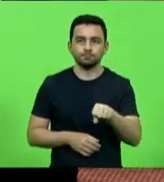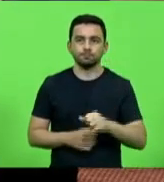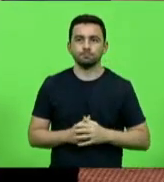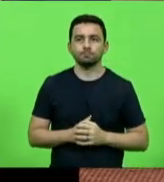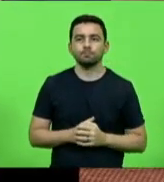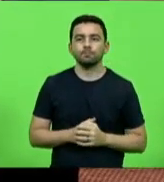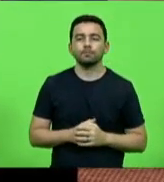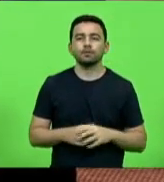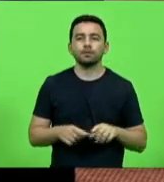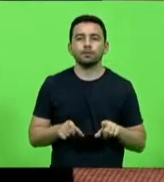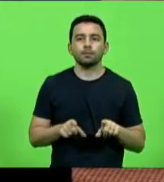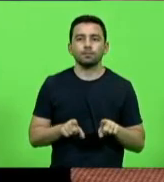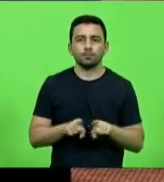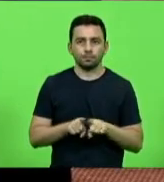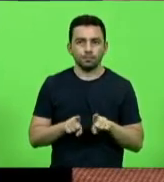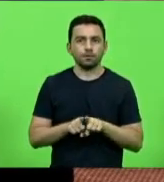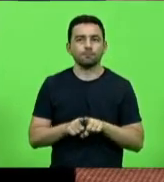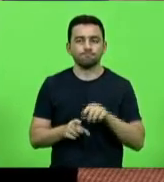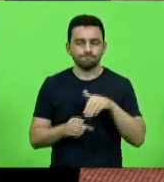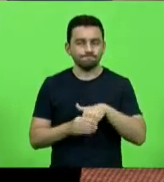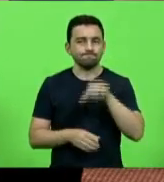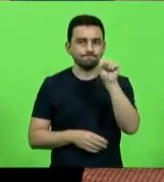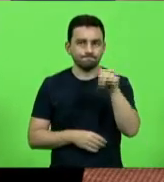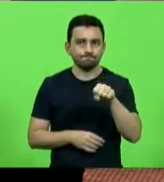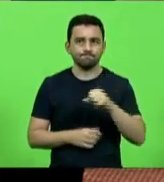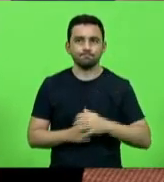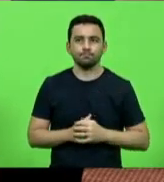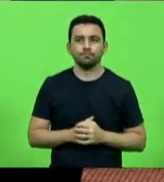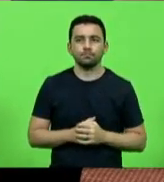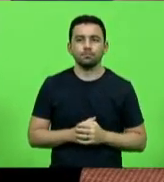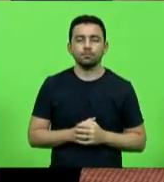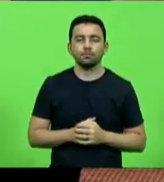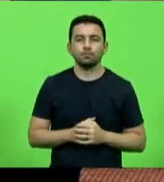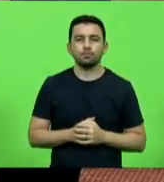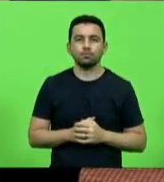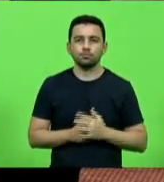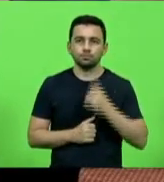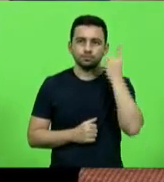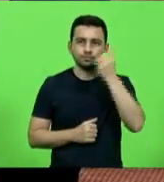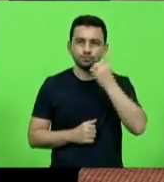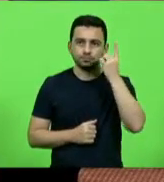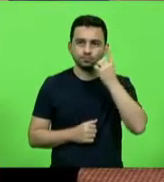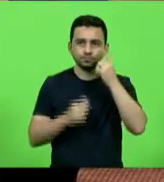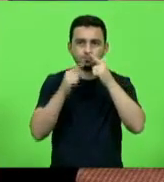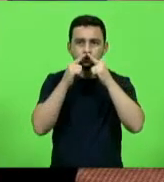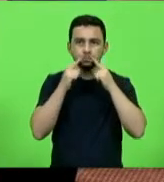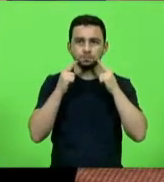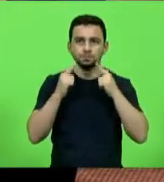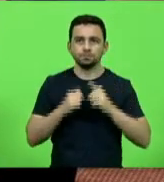Deputado Rodrigo Minoto, vota sim, senhor presidente. Como vota o deputado Romildo Titom?